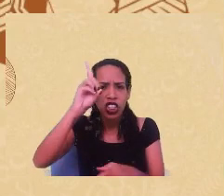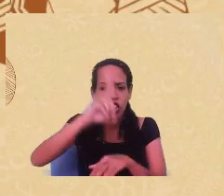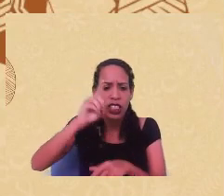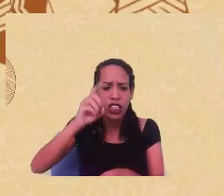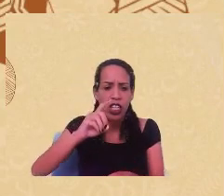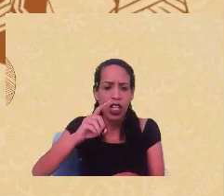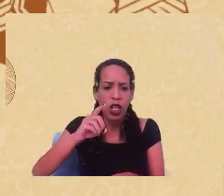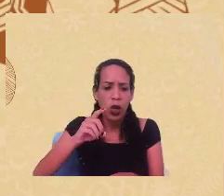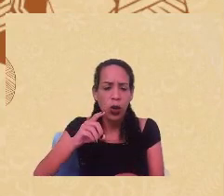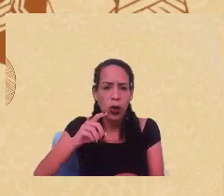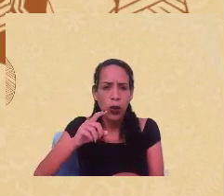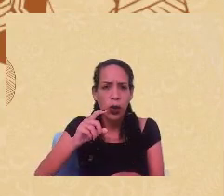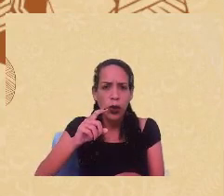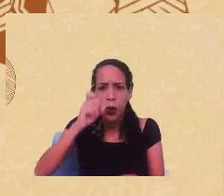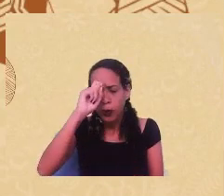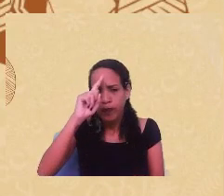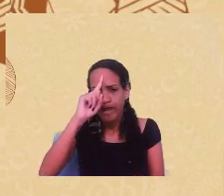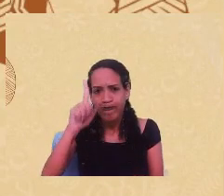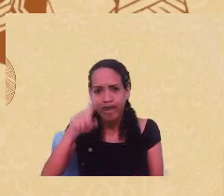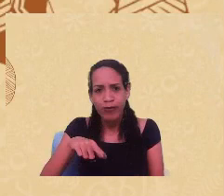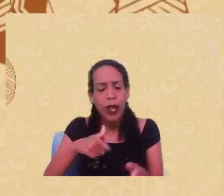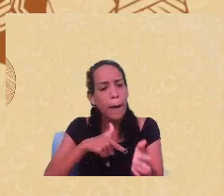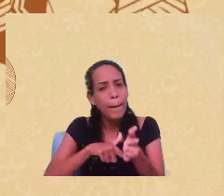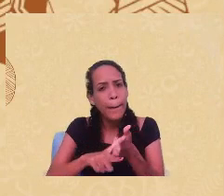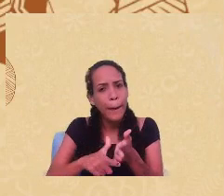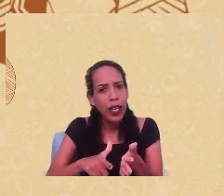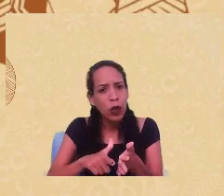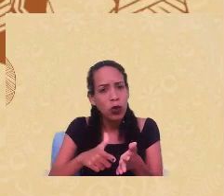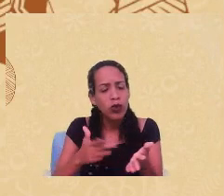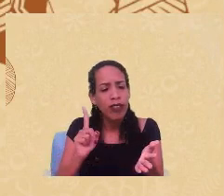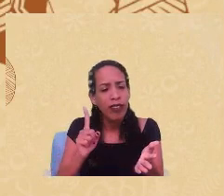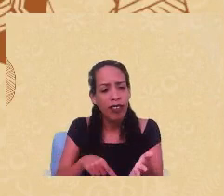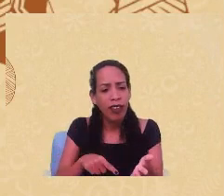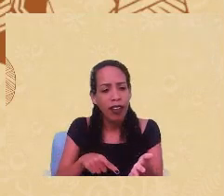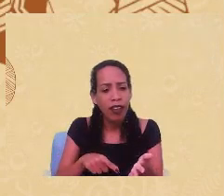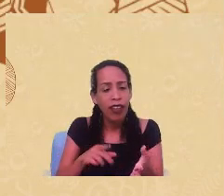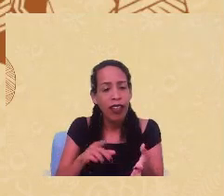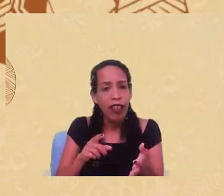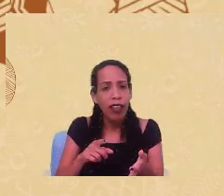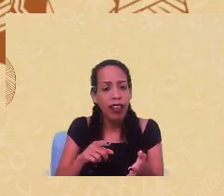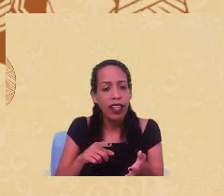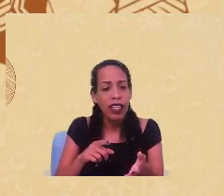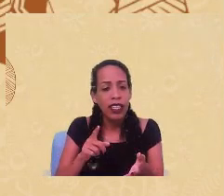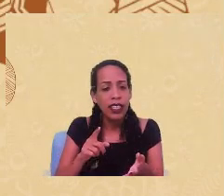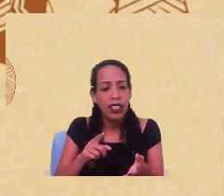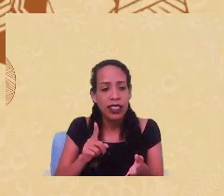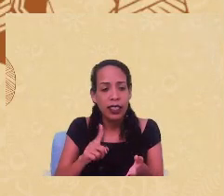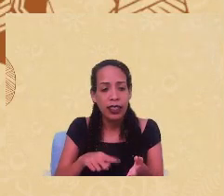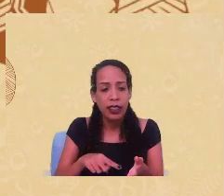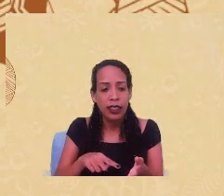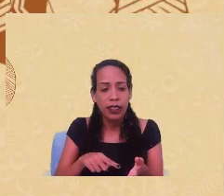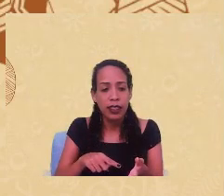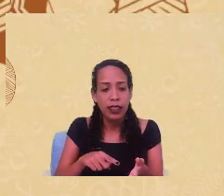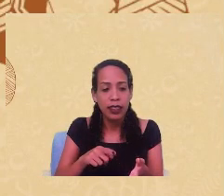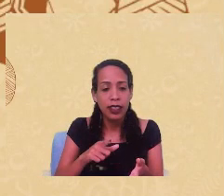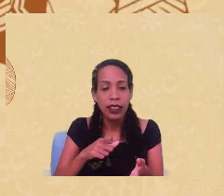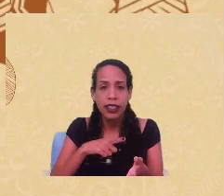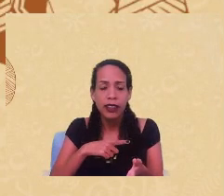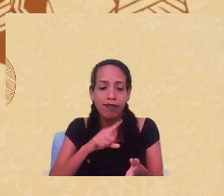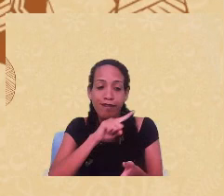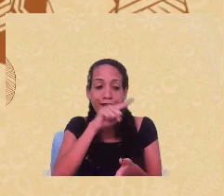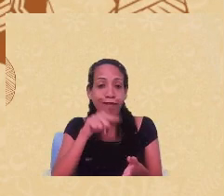a pergunta da Espílio é que permite esse tipo de questionamento.